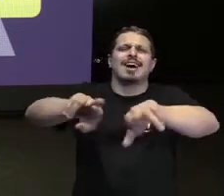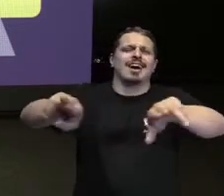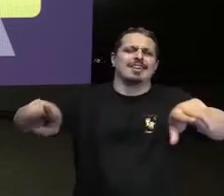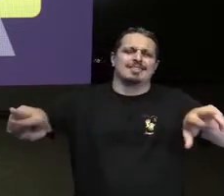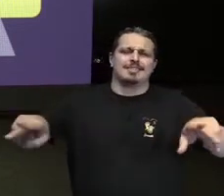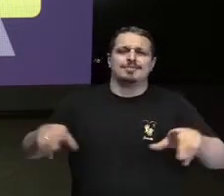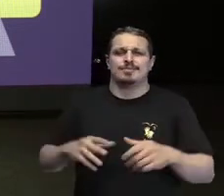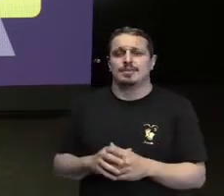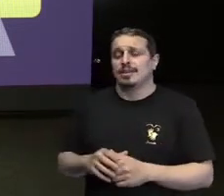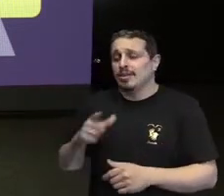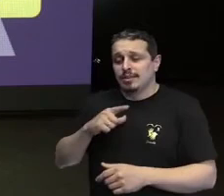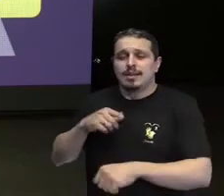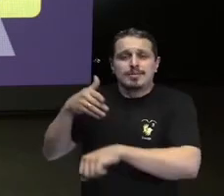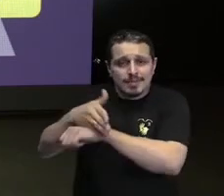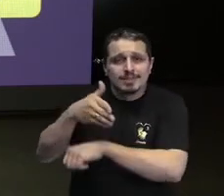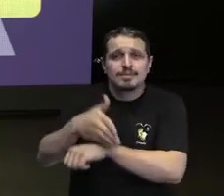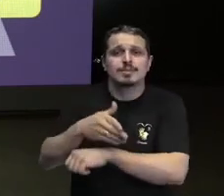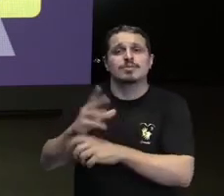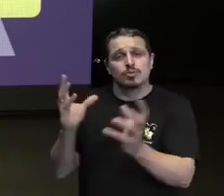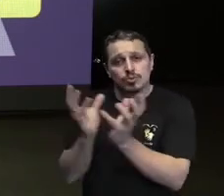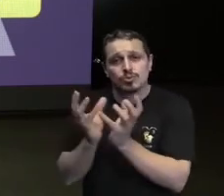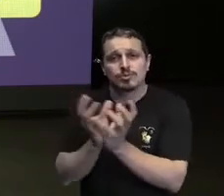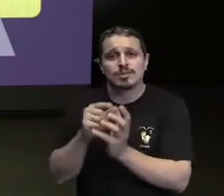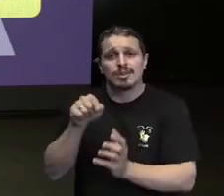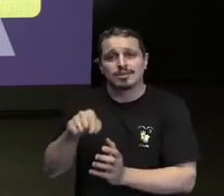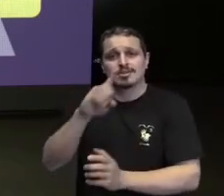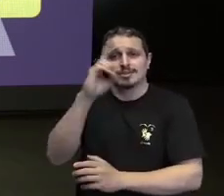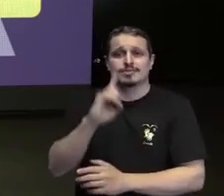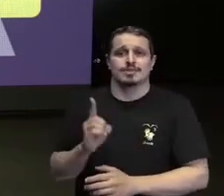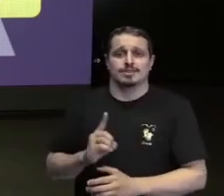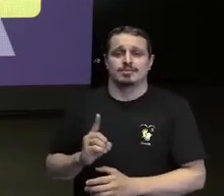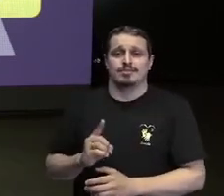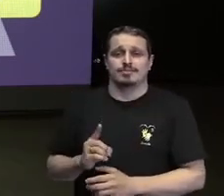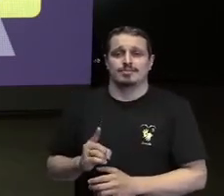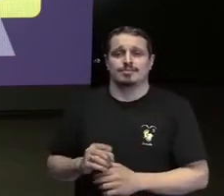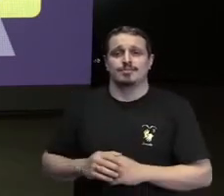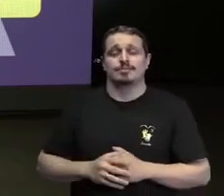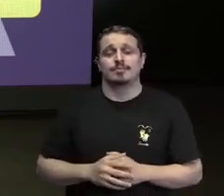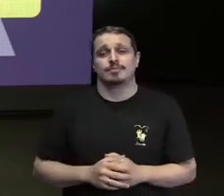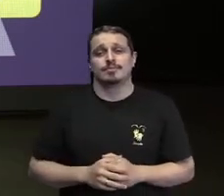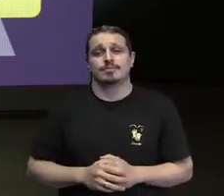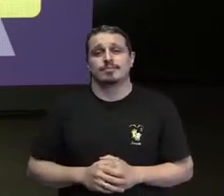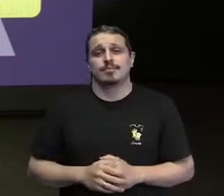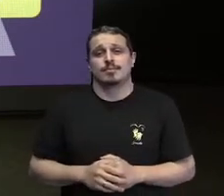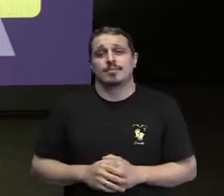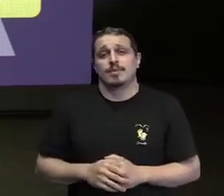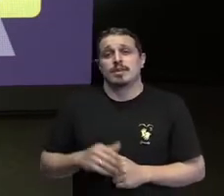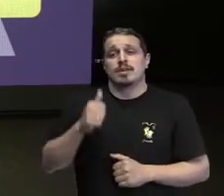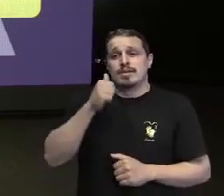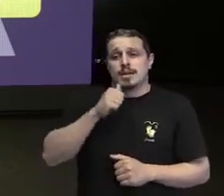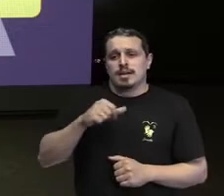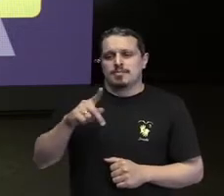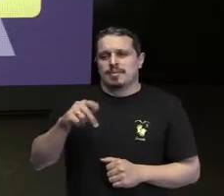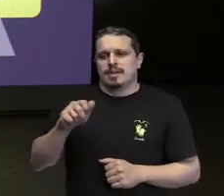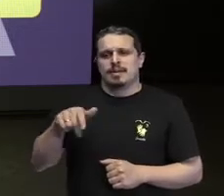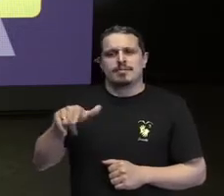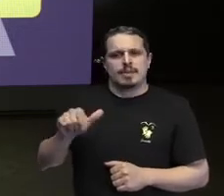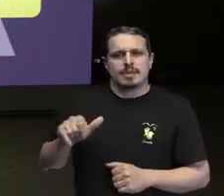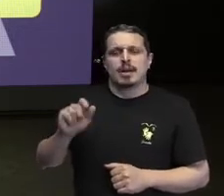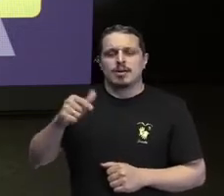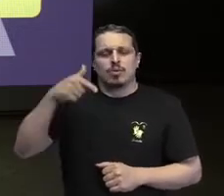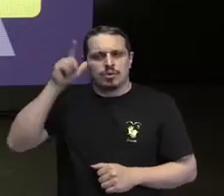componho o grupo de pessoas com deficiência. A Erika teve ontem com a gente, falou bastante disso.